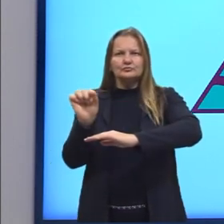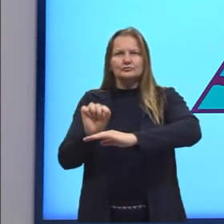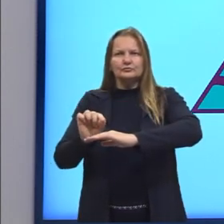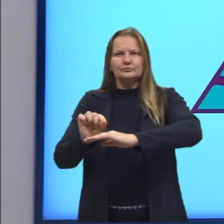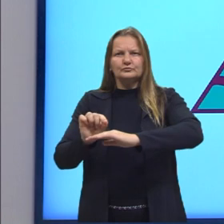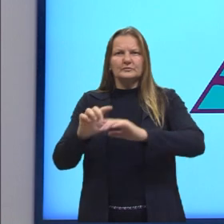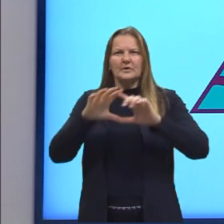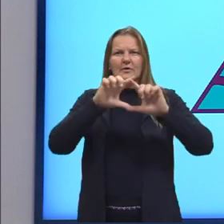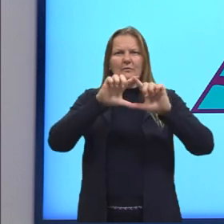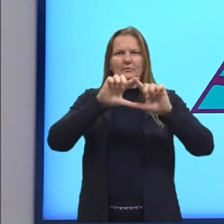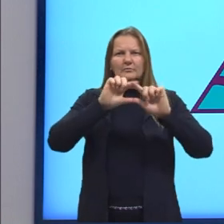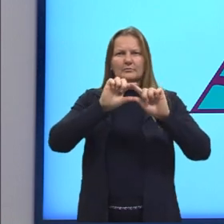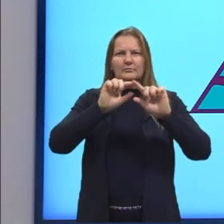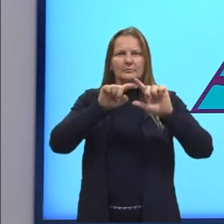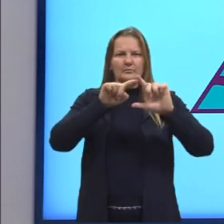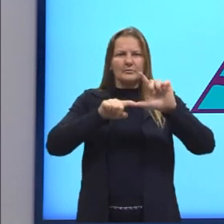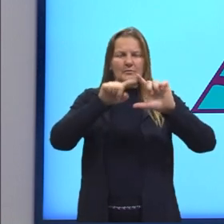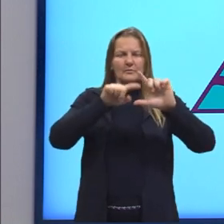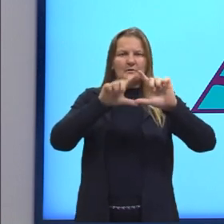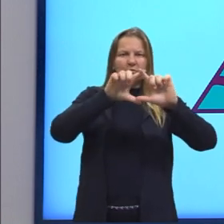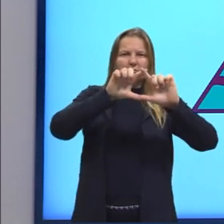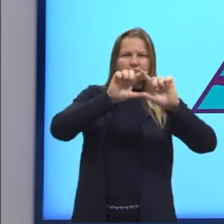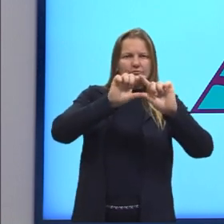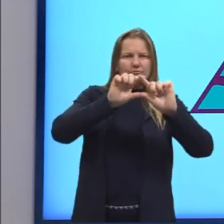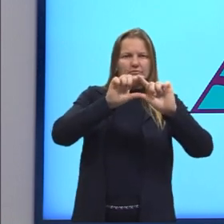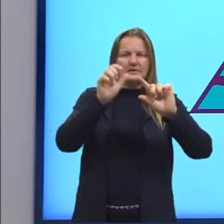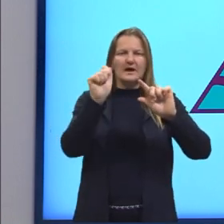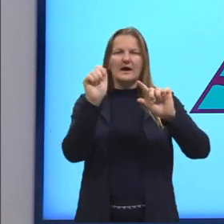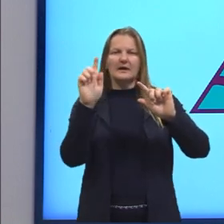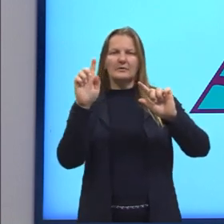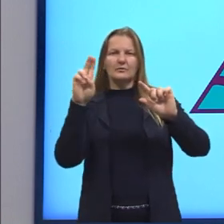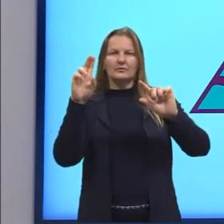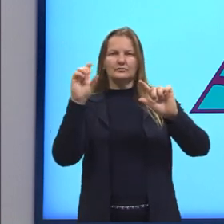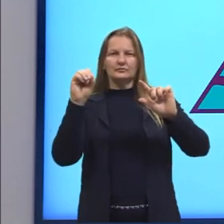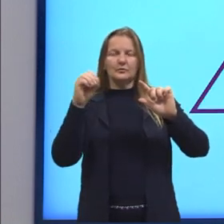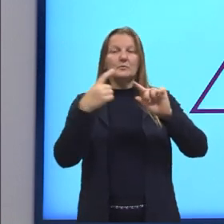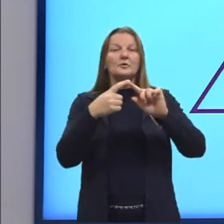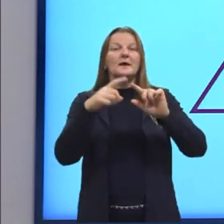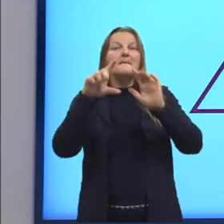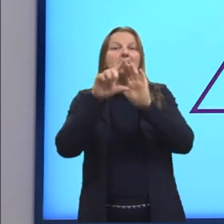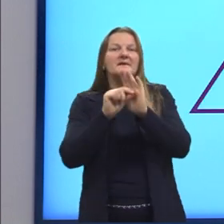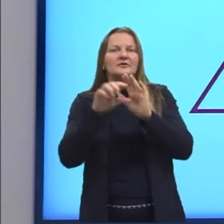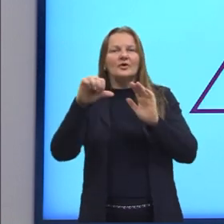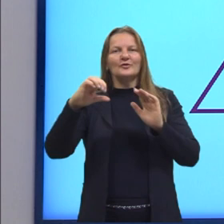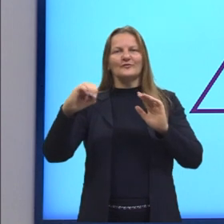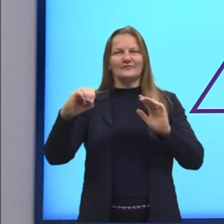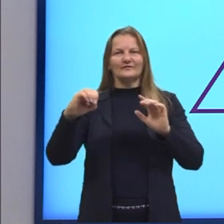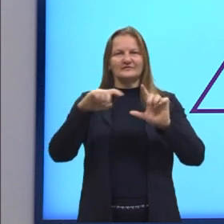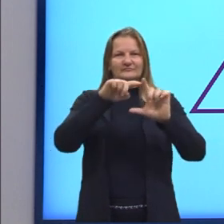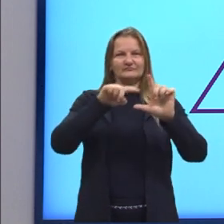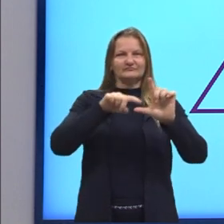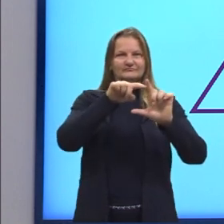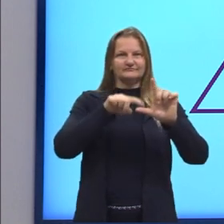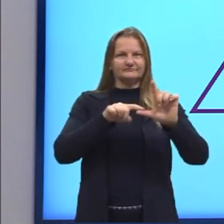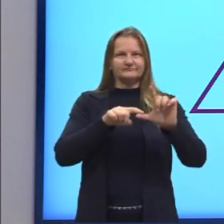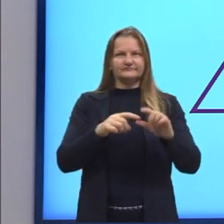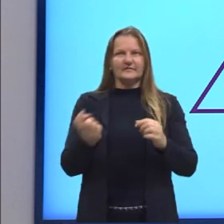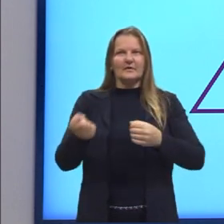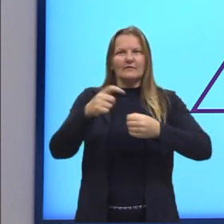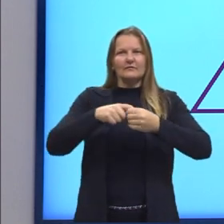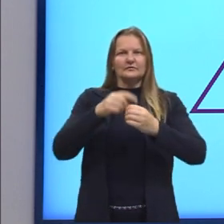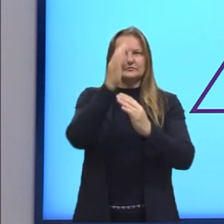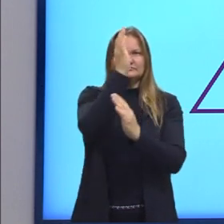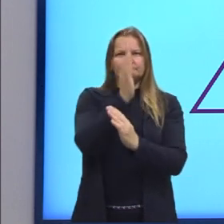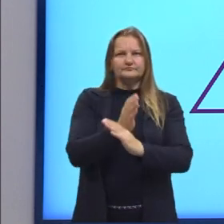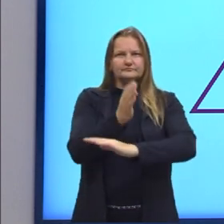agudos, né? Dois ângulos menores do que 90 graus. Agora, voltei aqui na nossa figura. Nós temos